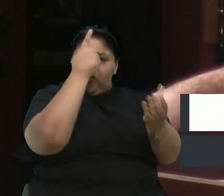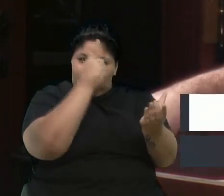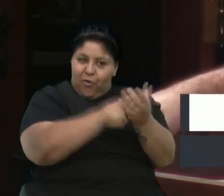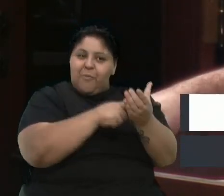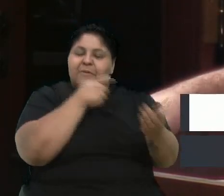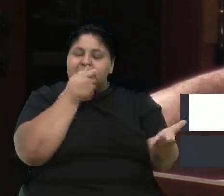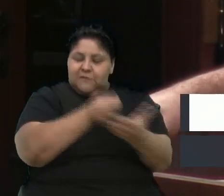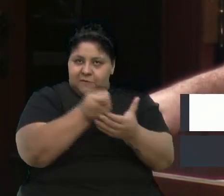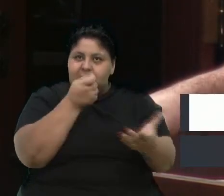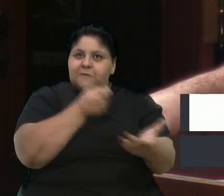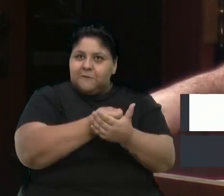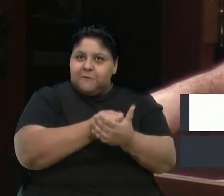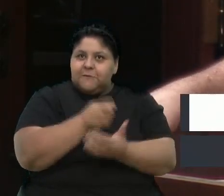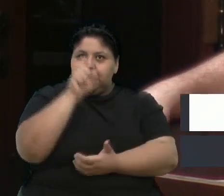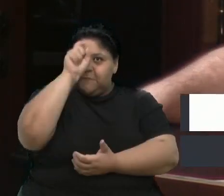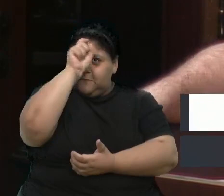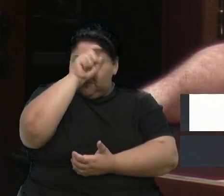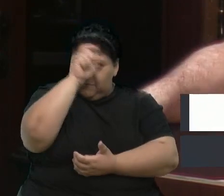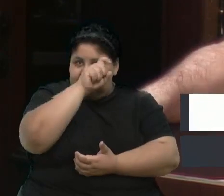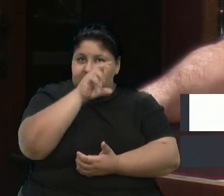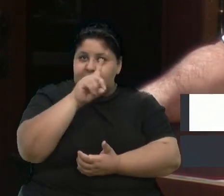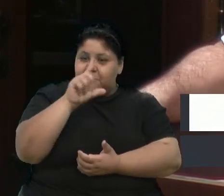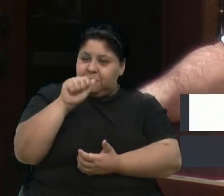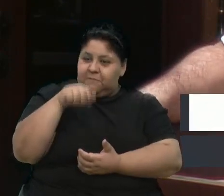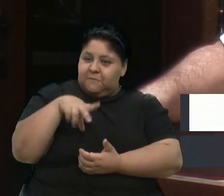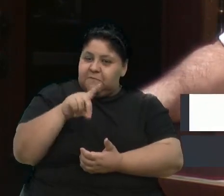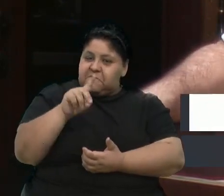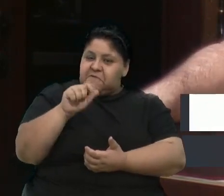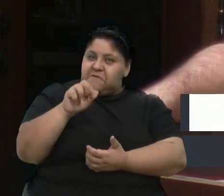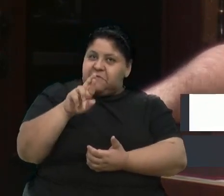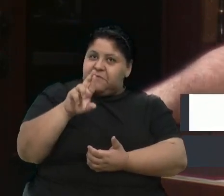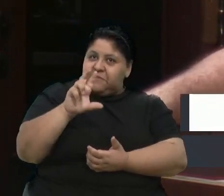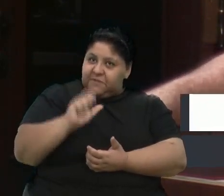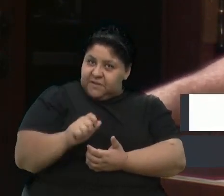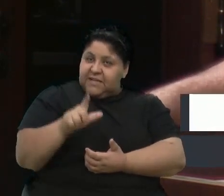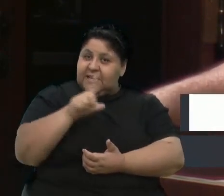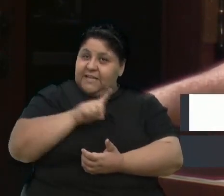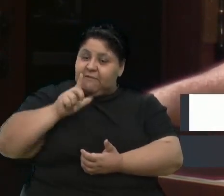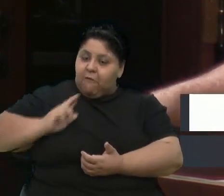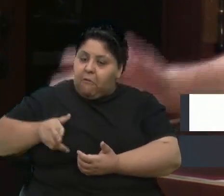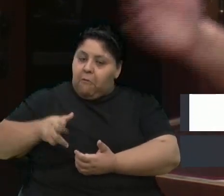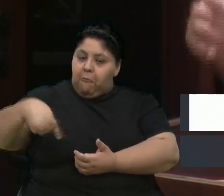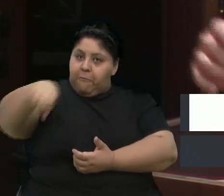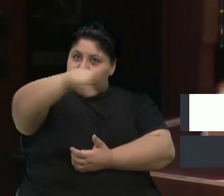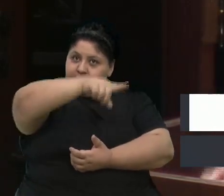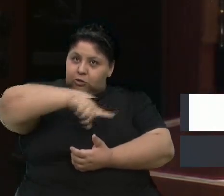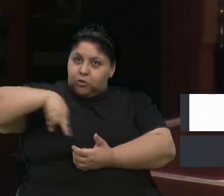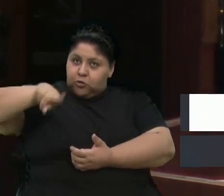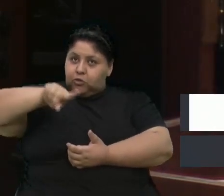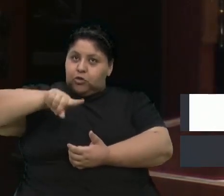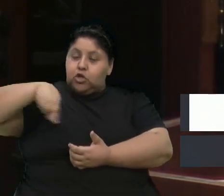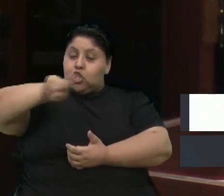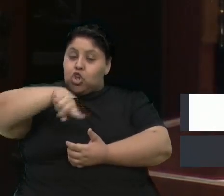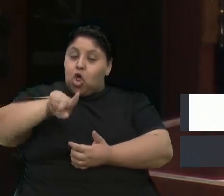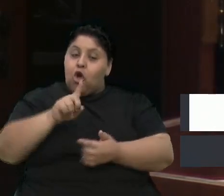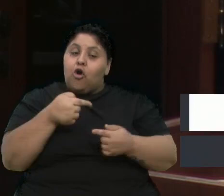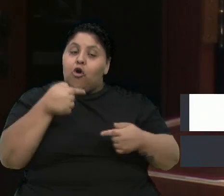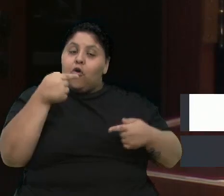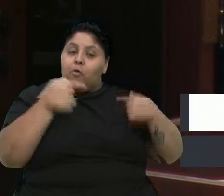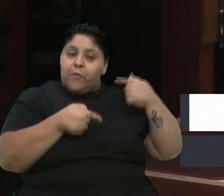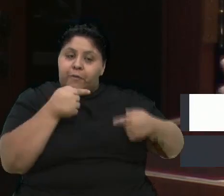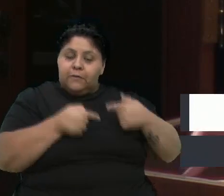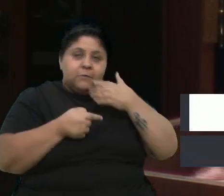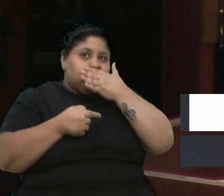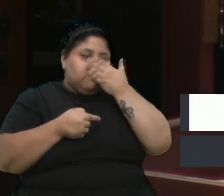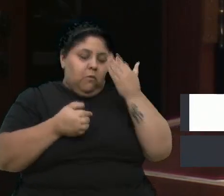de zumbi e dandara dos Palmares tiveram e seguem tendo para todos nós, nós vamos discutir e